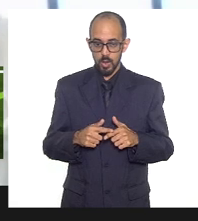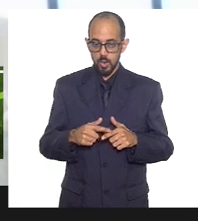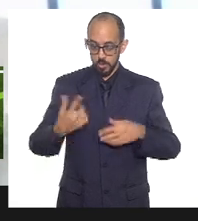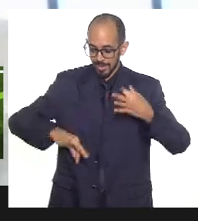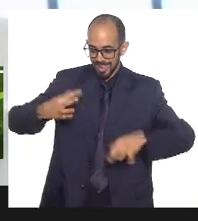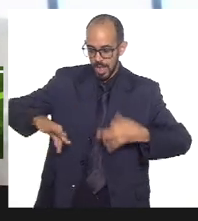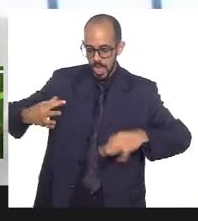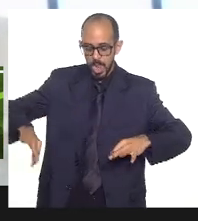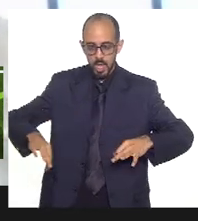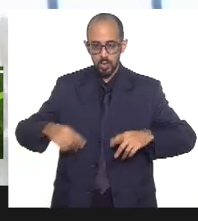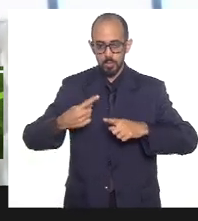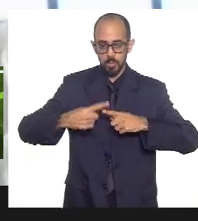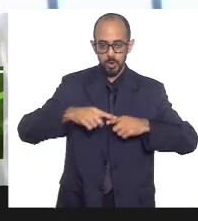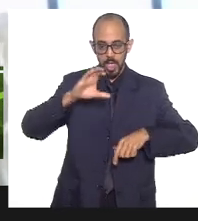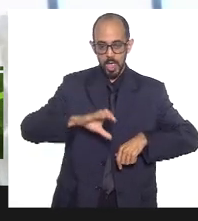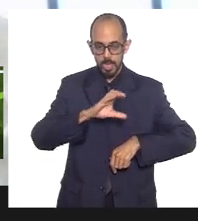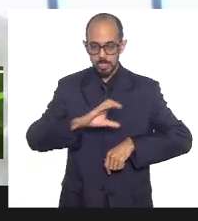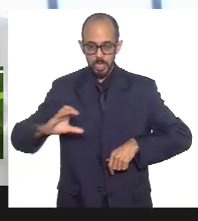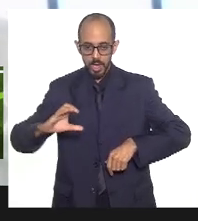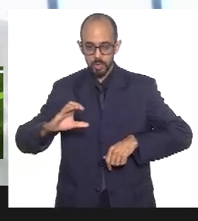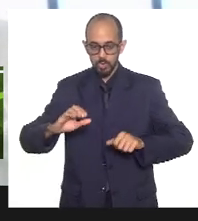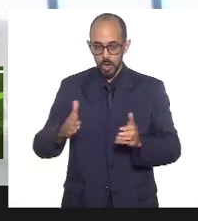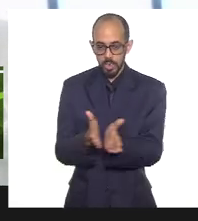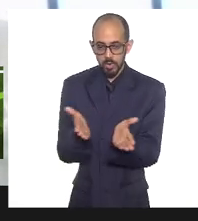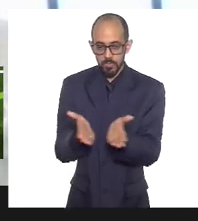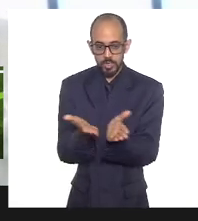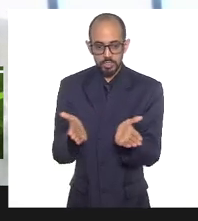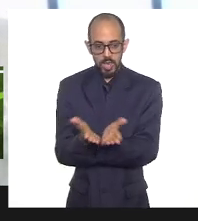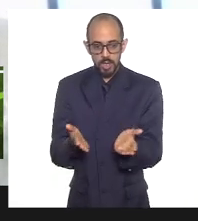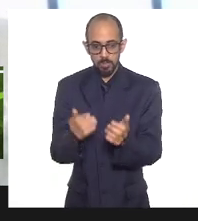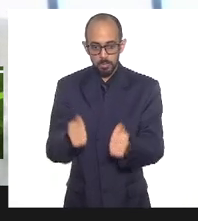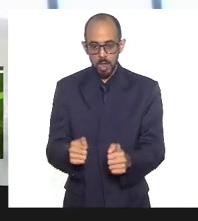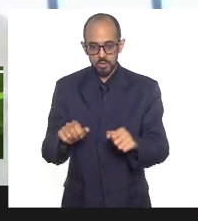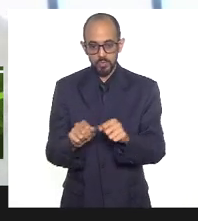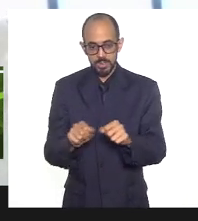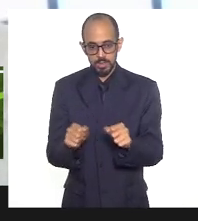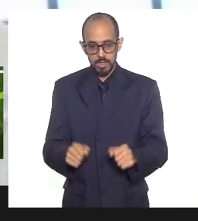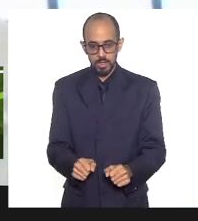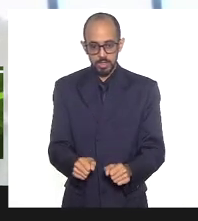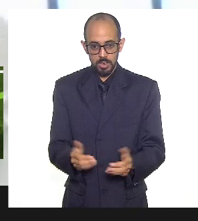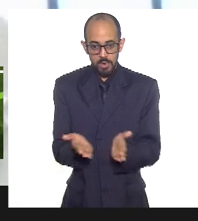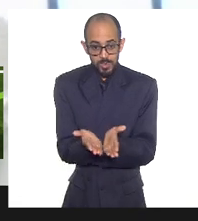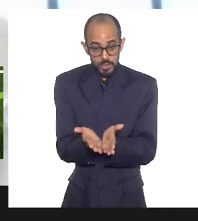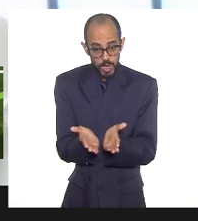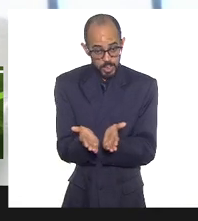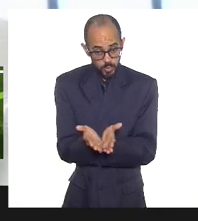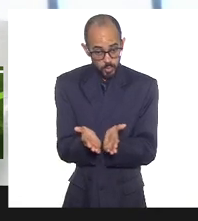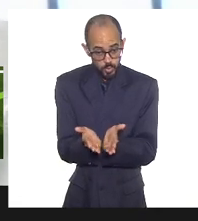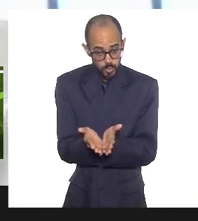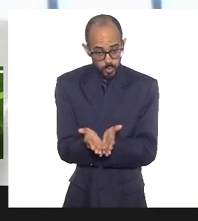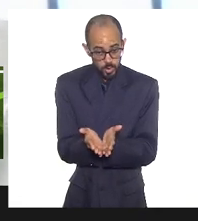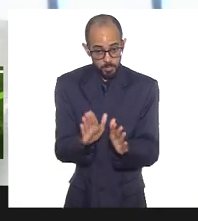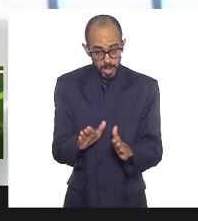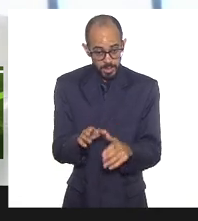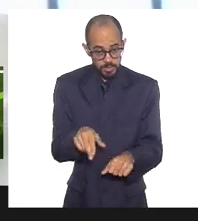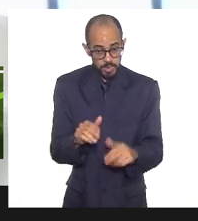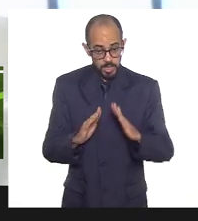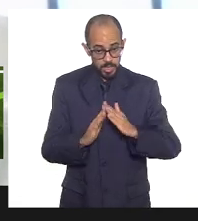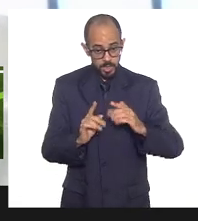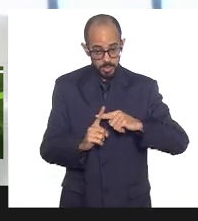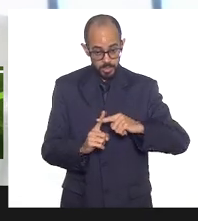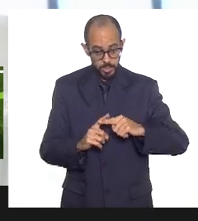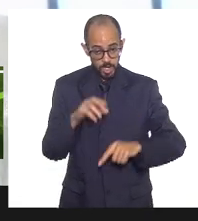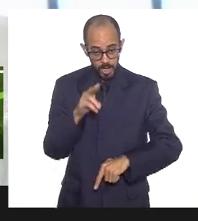igreja católica, a igreja evangélica pode fazer. E a católica também está sendo vítima, meus